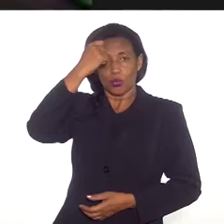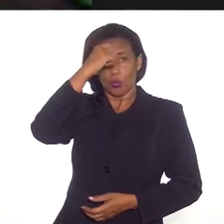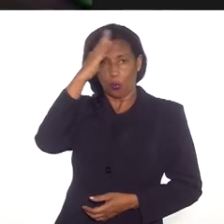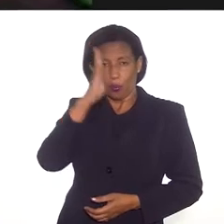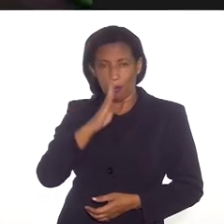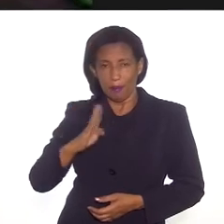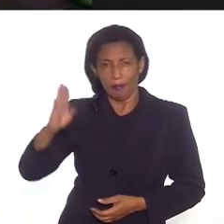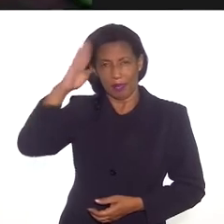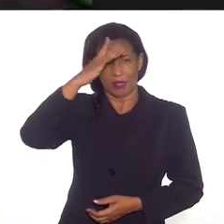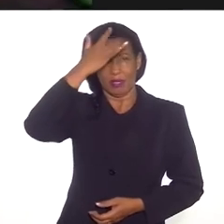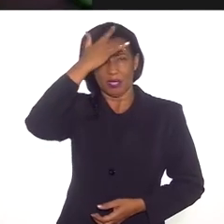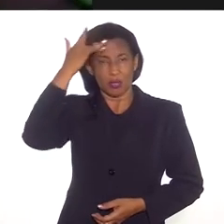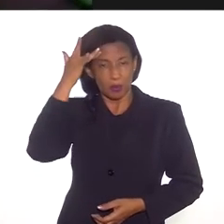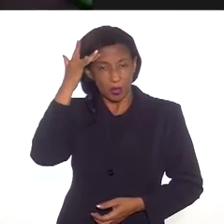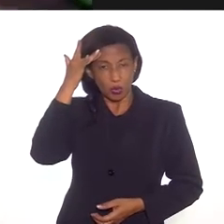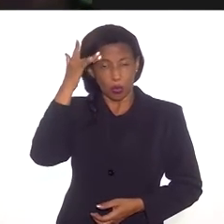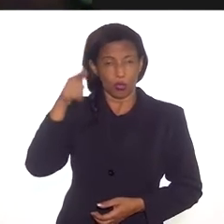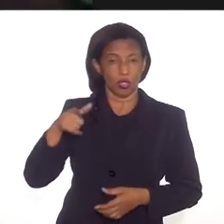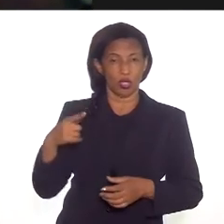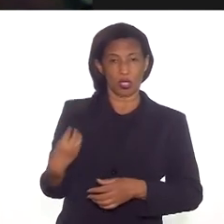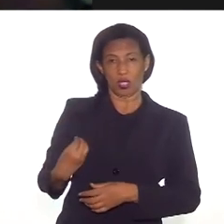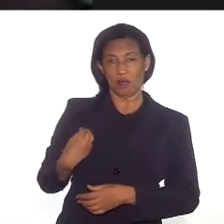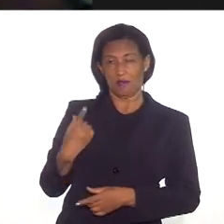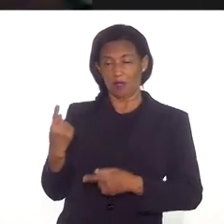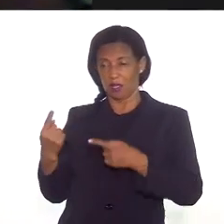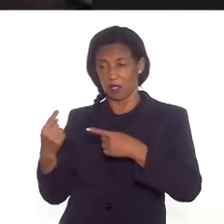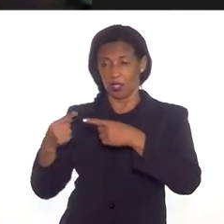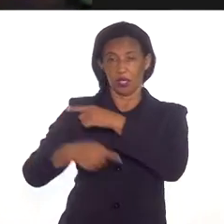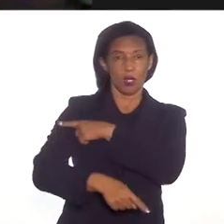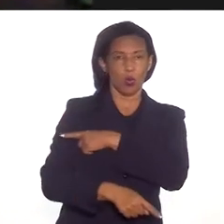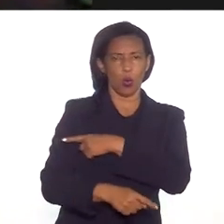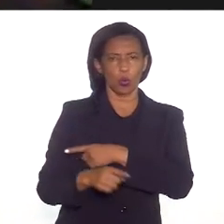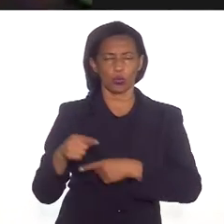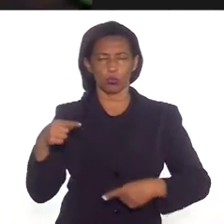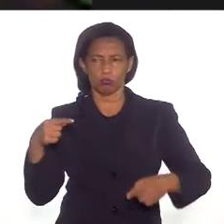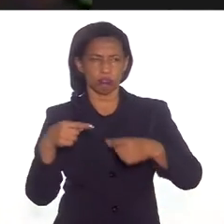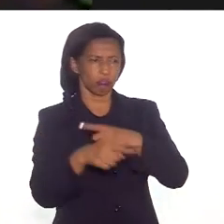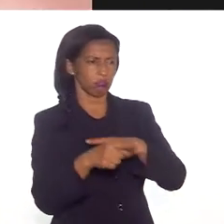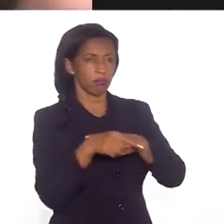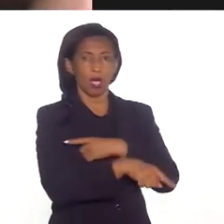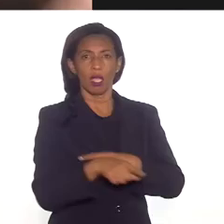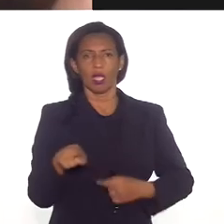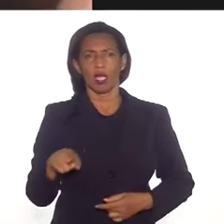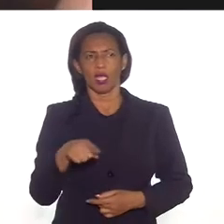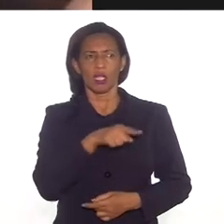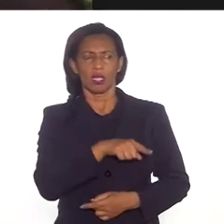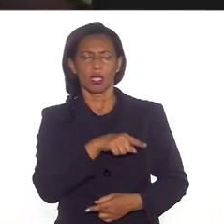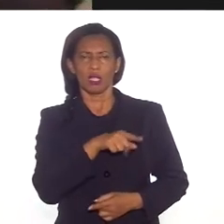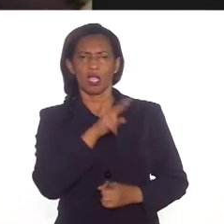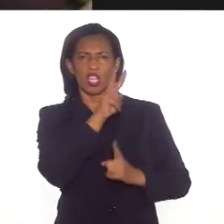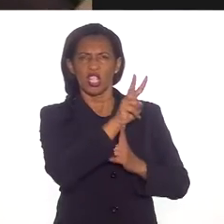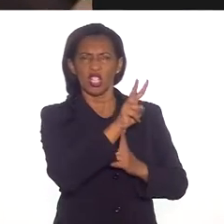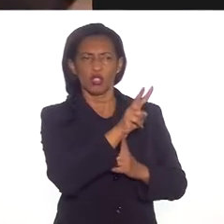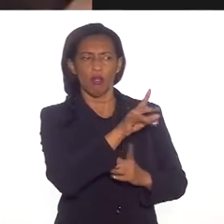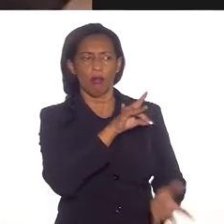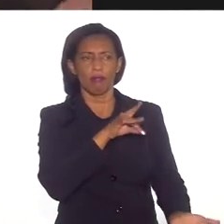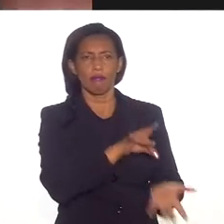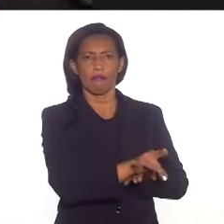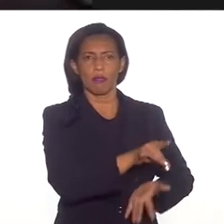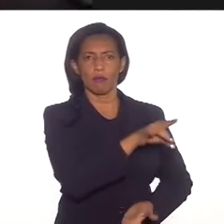brasileiro, das pessoas que iam nascendo desses desencontros todos, que o índio era o inimigo.